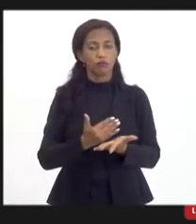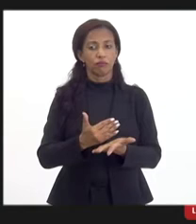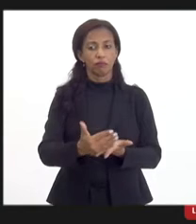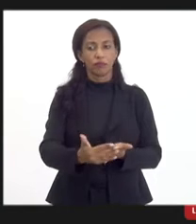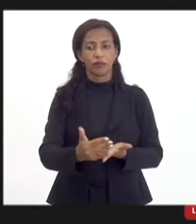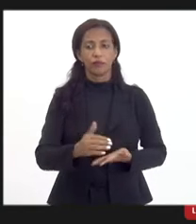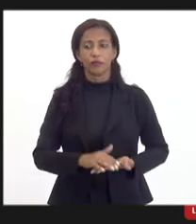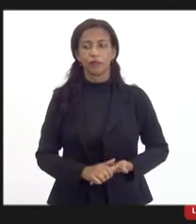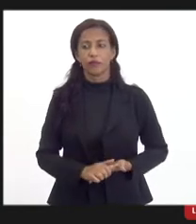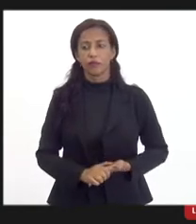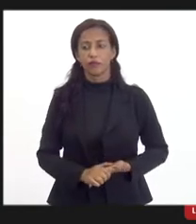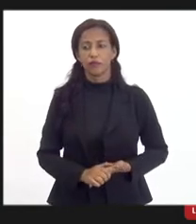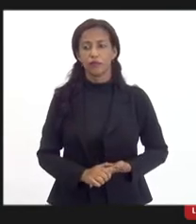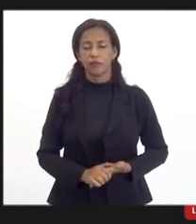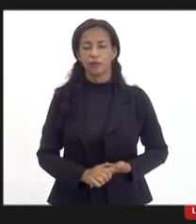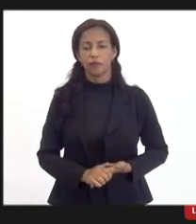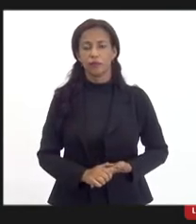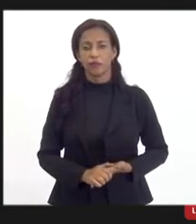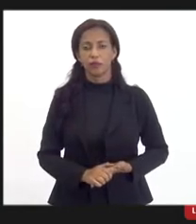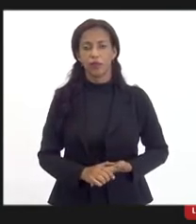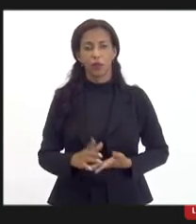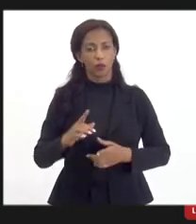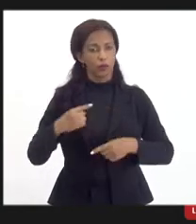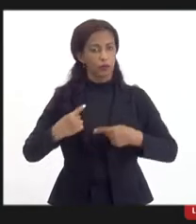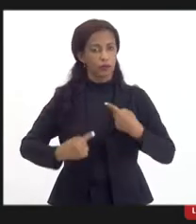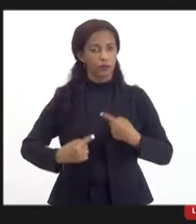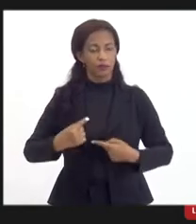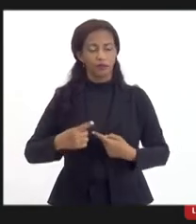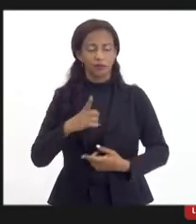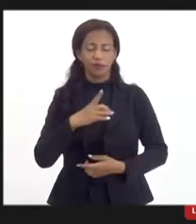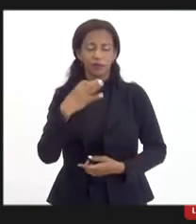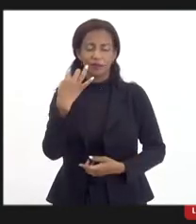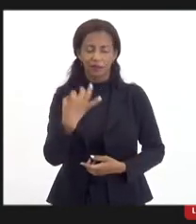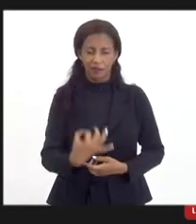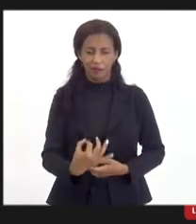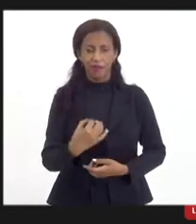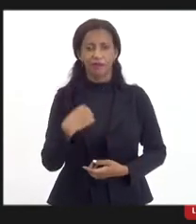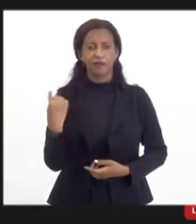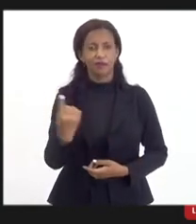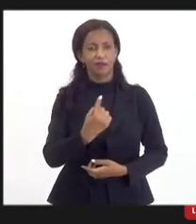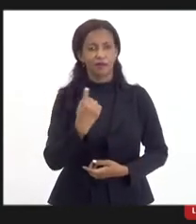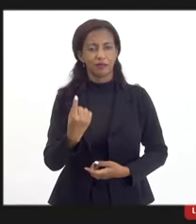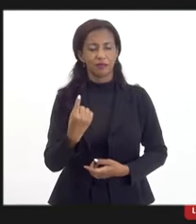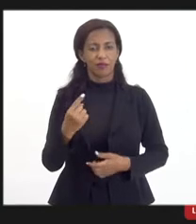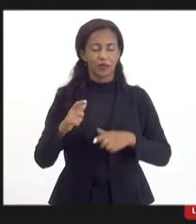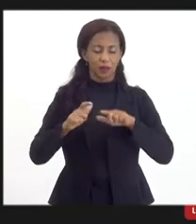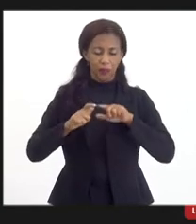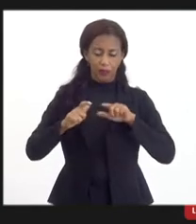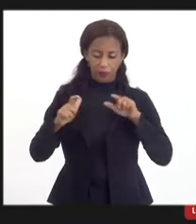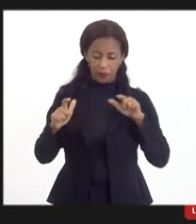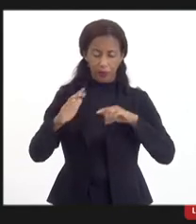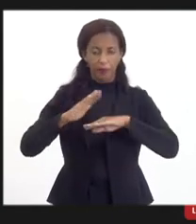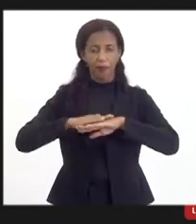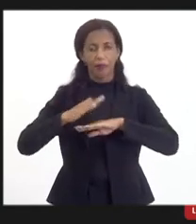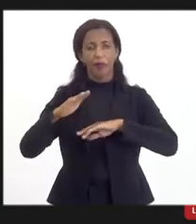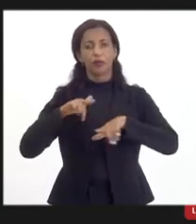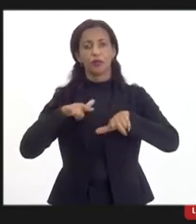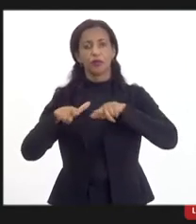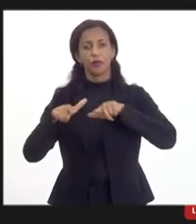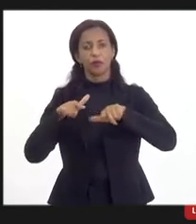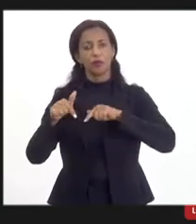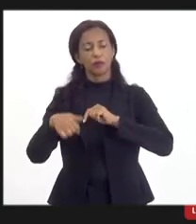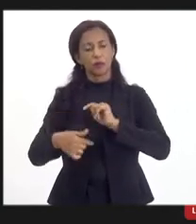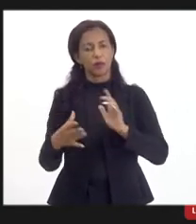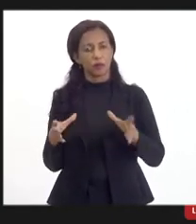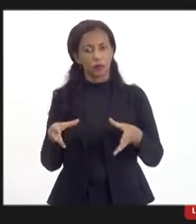com esses debates, tenho certeza que a gente vai crescer ainda mais com os trabalhos desta